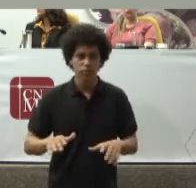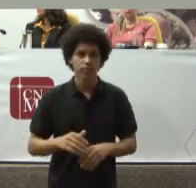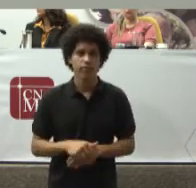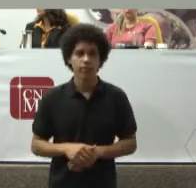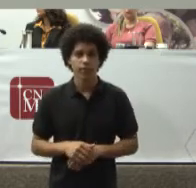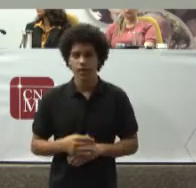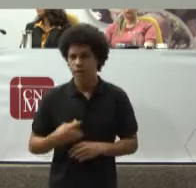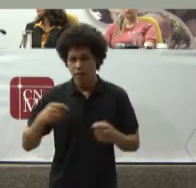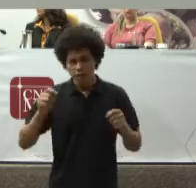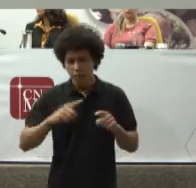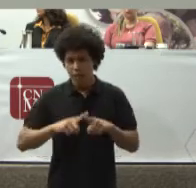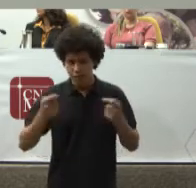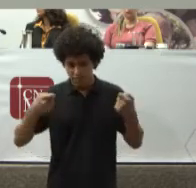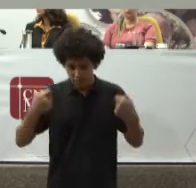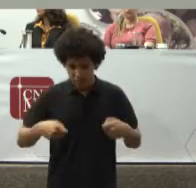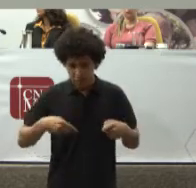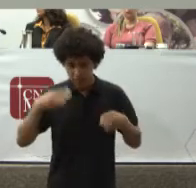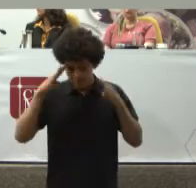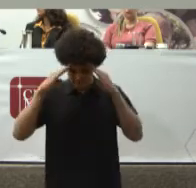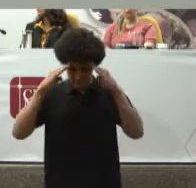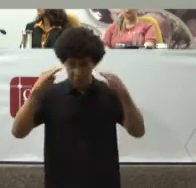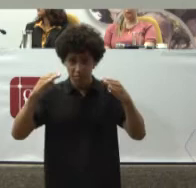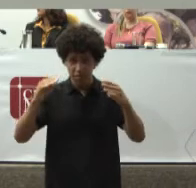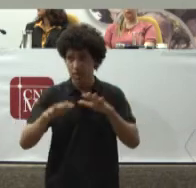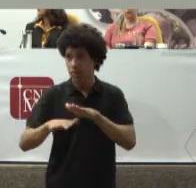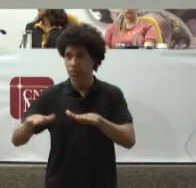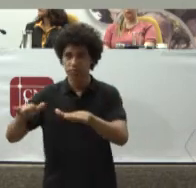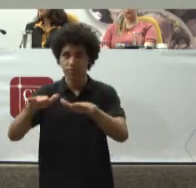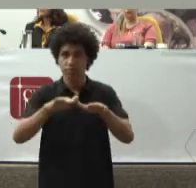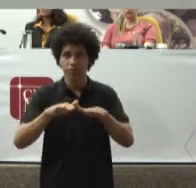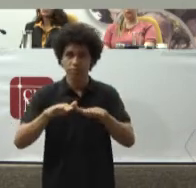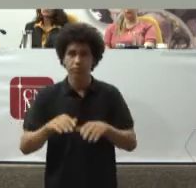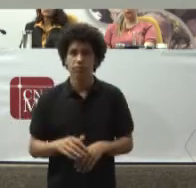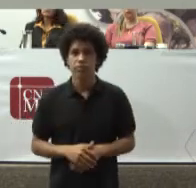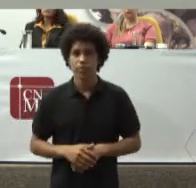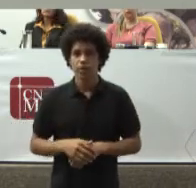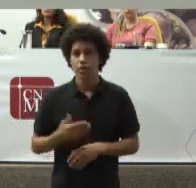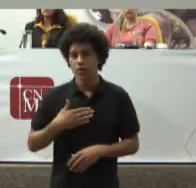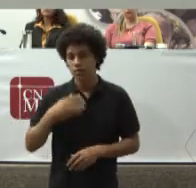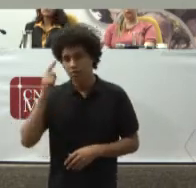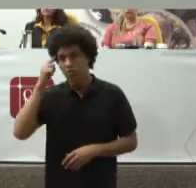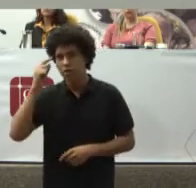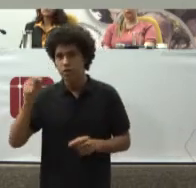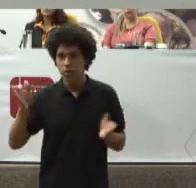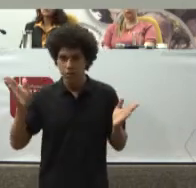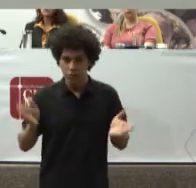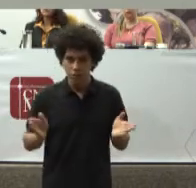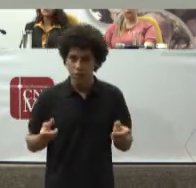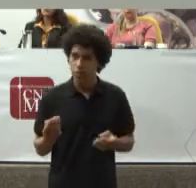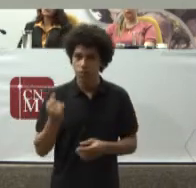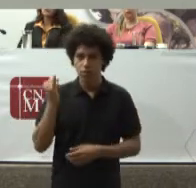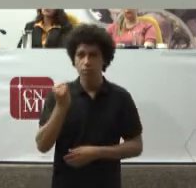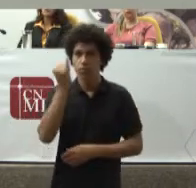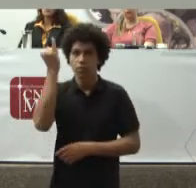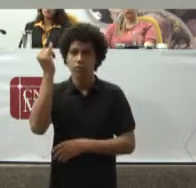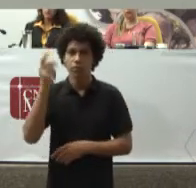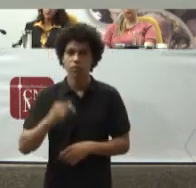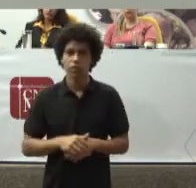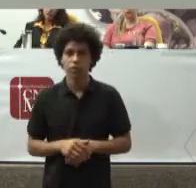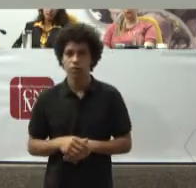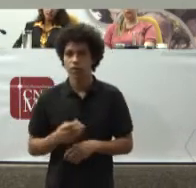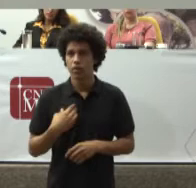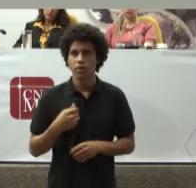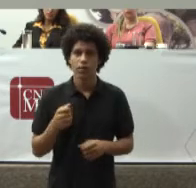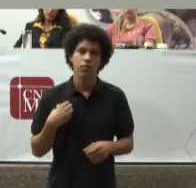respeitarmos Mutuamente Acho que é um momento Importante Portanto Que no aniversário Dos